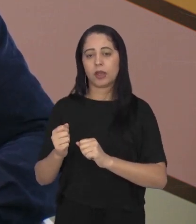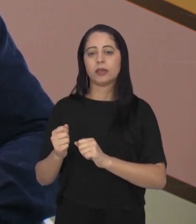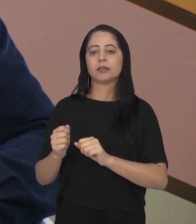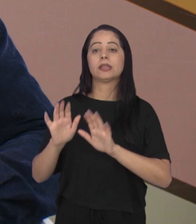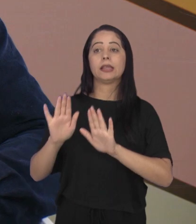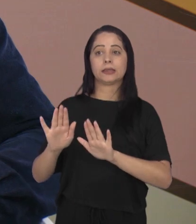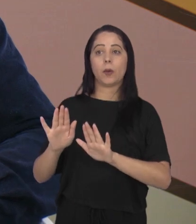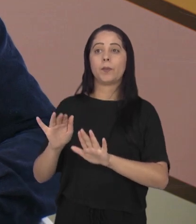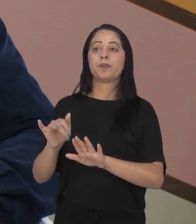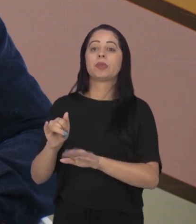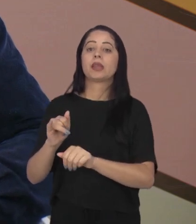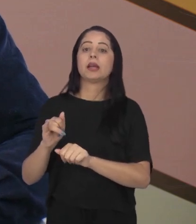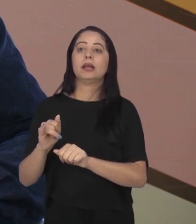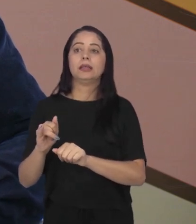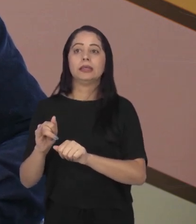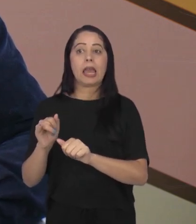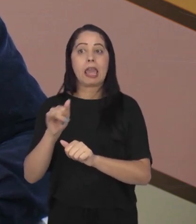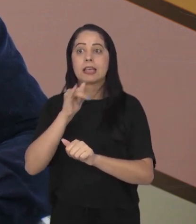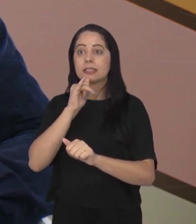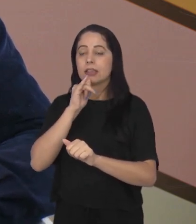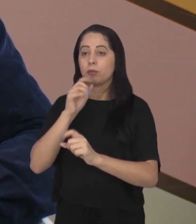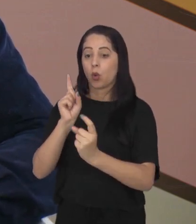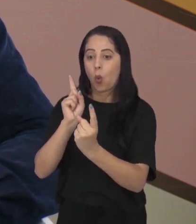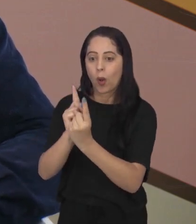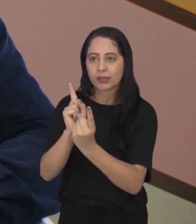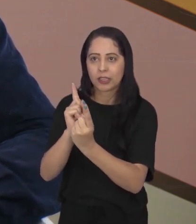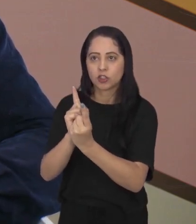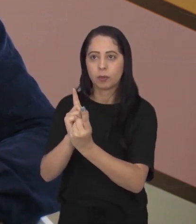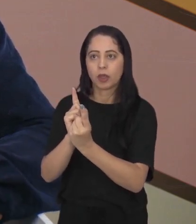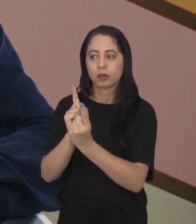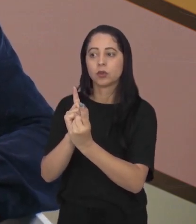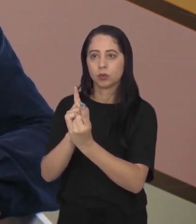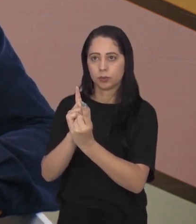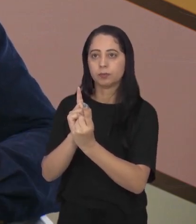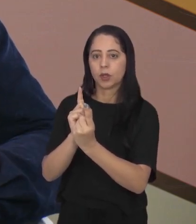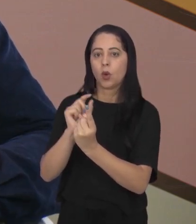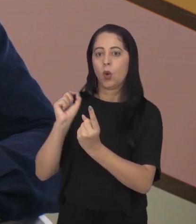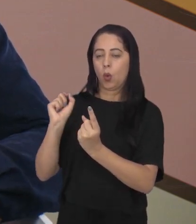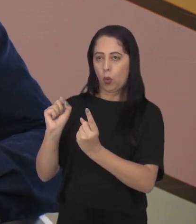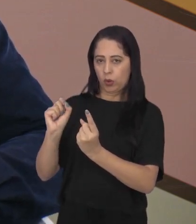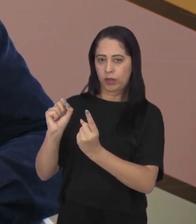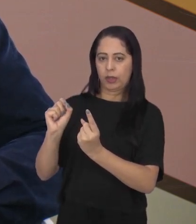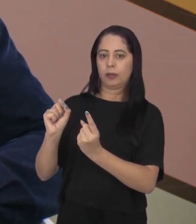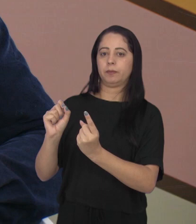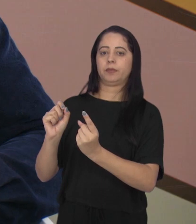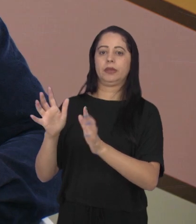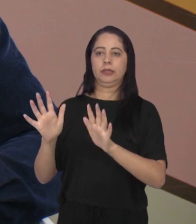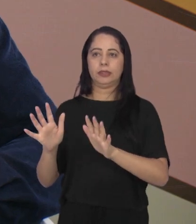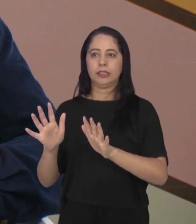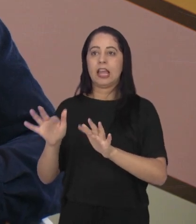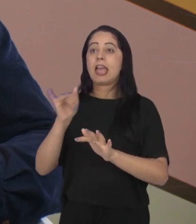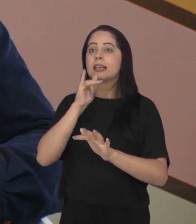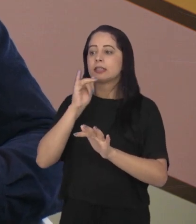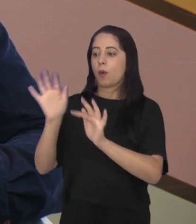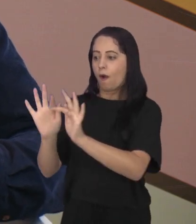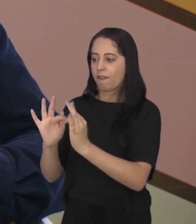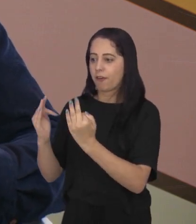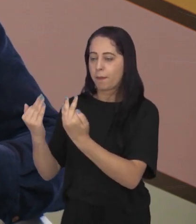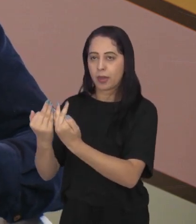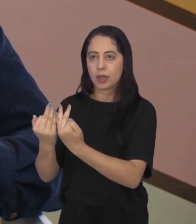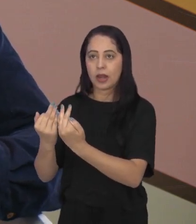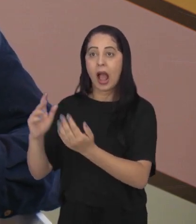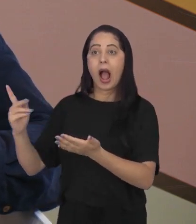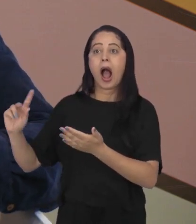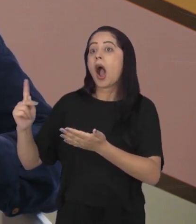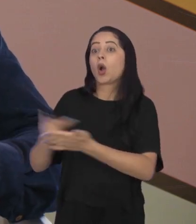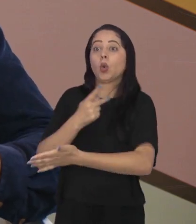E eu vejo que o primeiro momento, o atendimento é voltado à família, né? Pense bem, um familiar